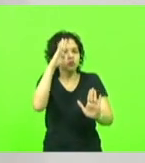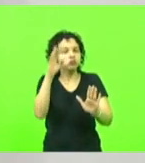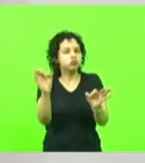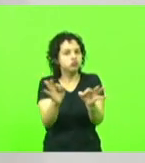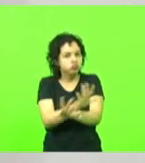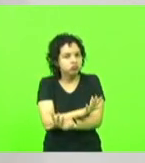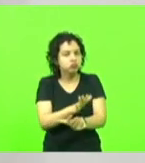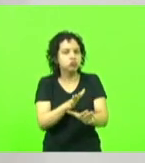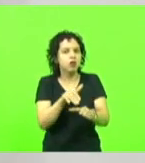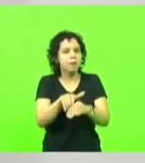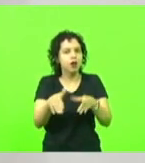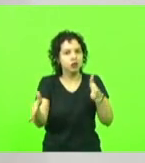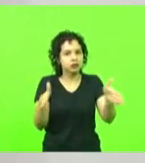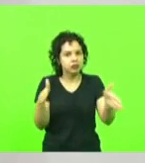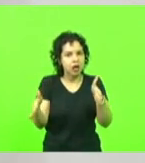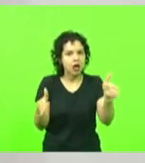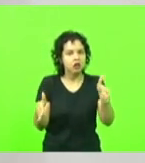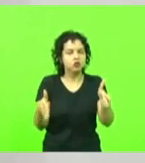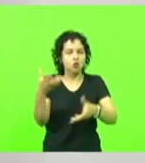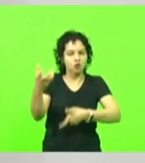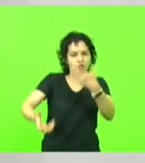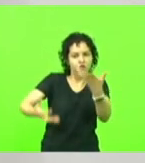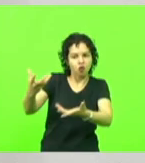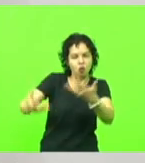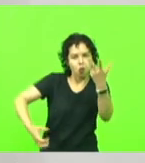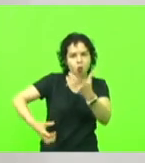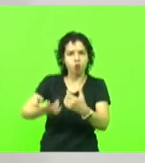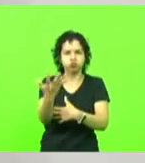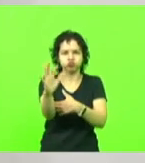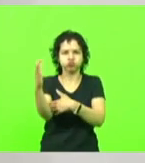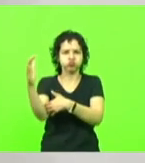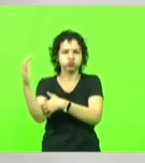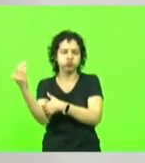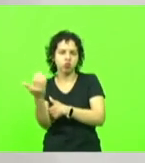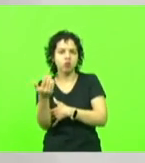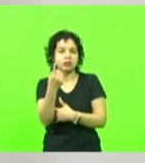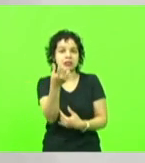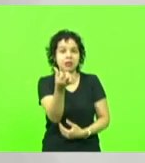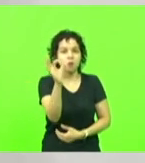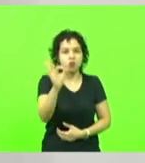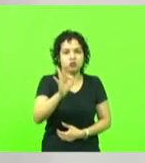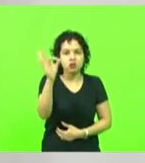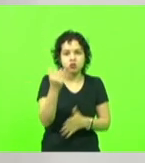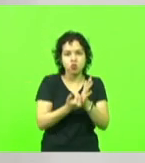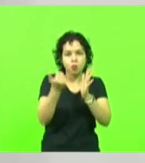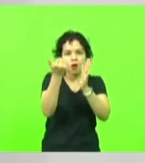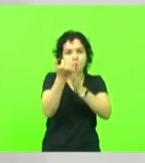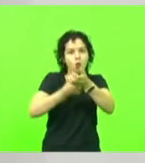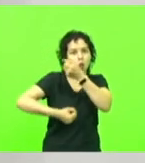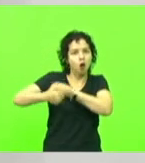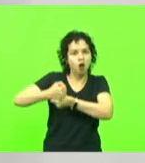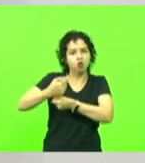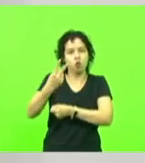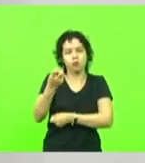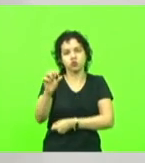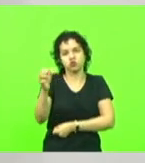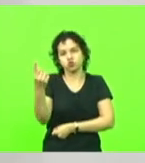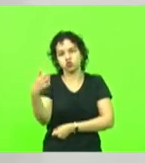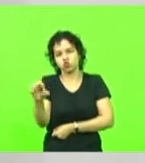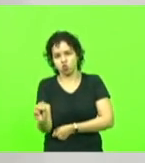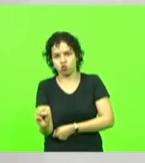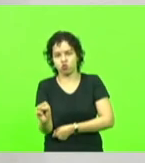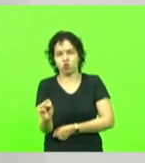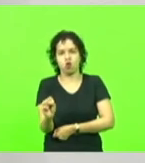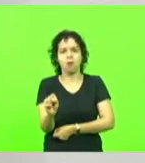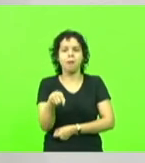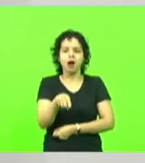desmatamento 16% superior ao de 2018, o último ano antes do seu governo. Mas o que a Amazônia,